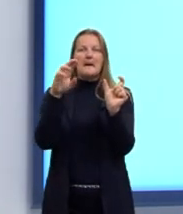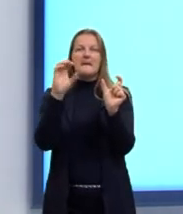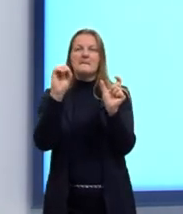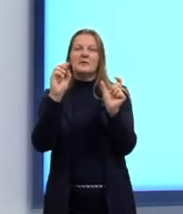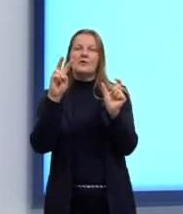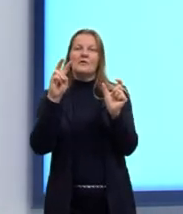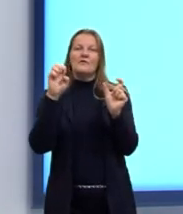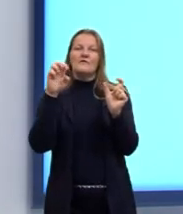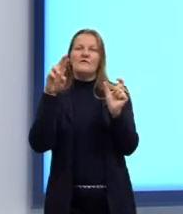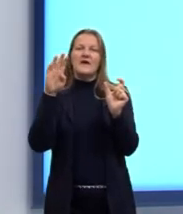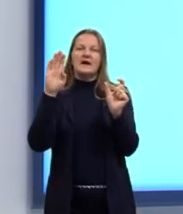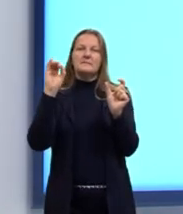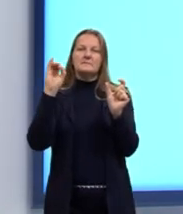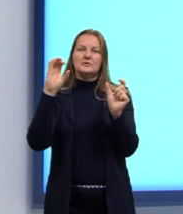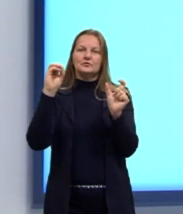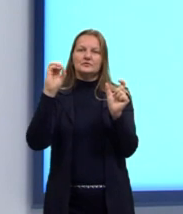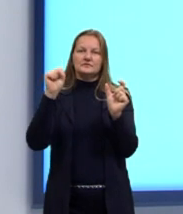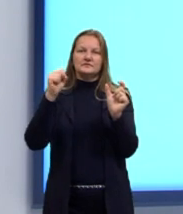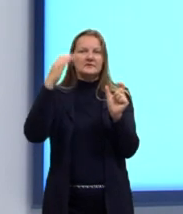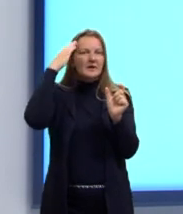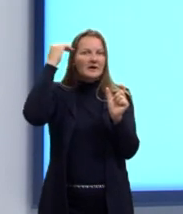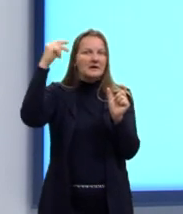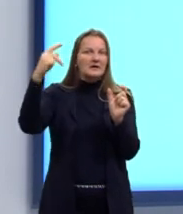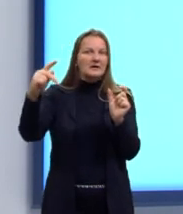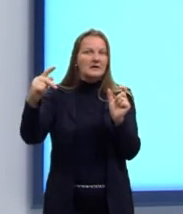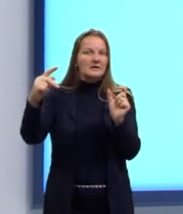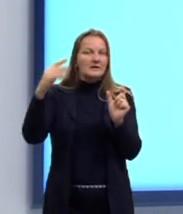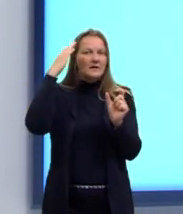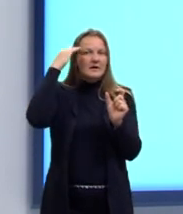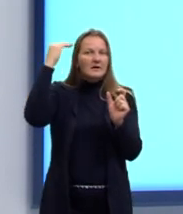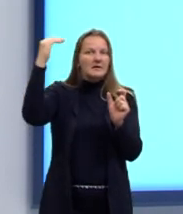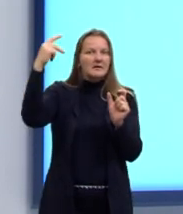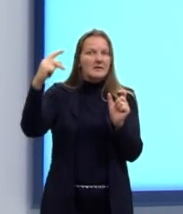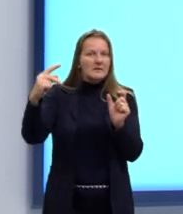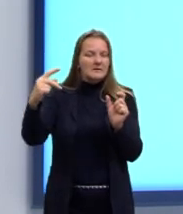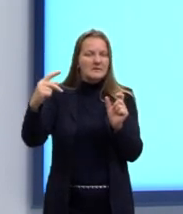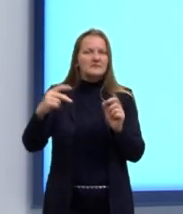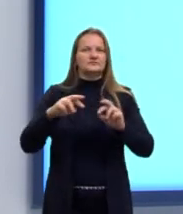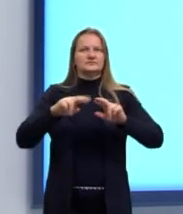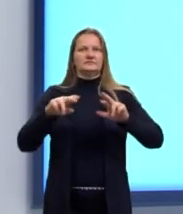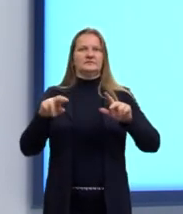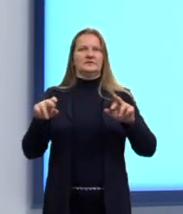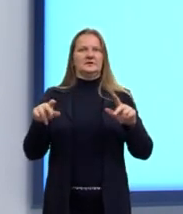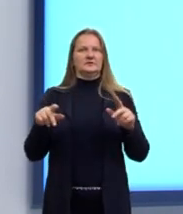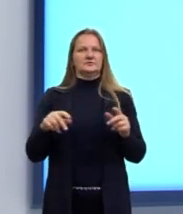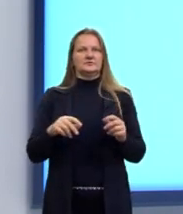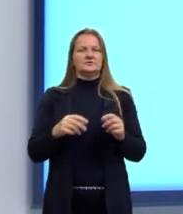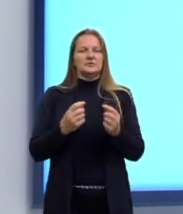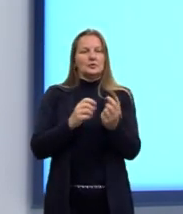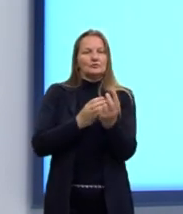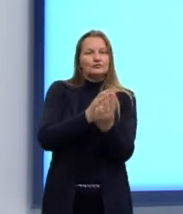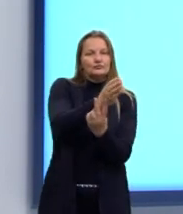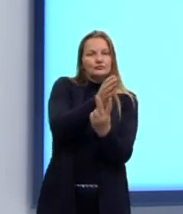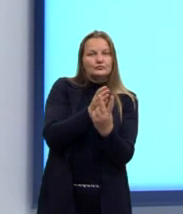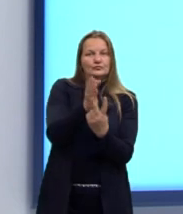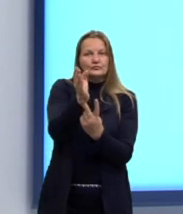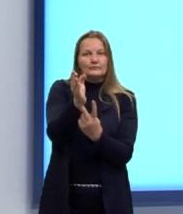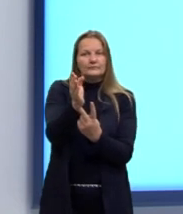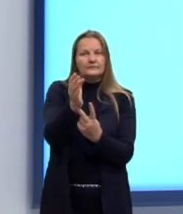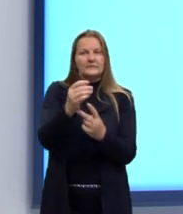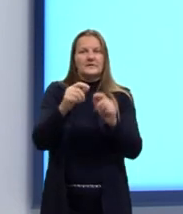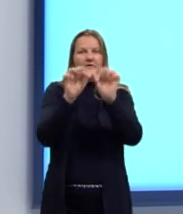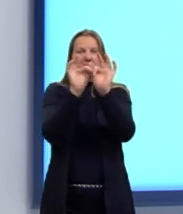Não. Expressões idiomáticas e provérbios, eles podem ser categorizados, os dois, como